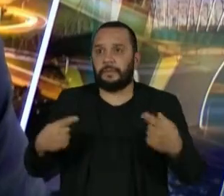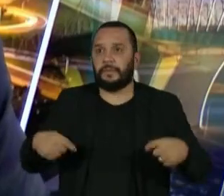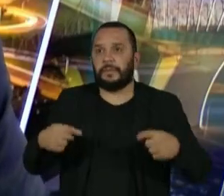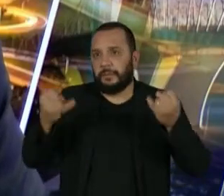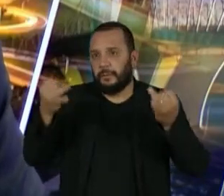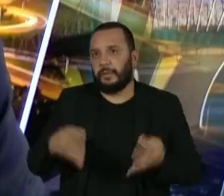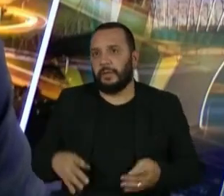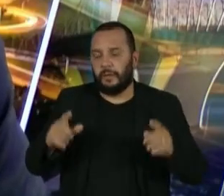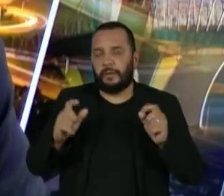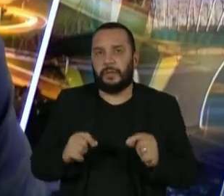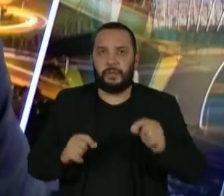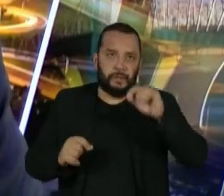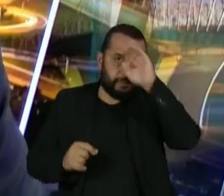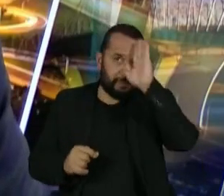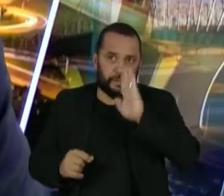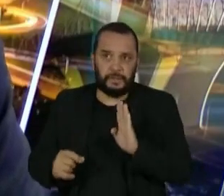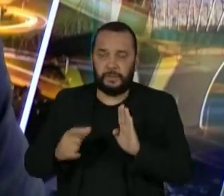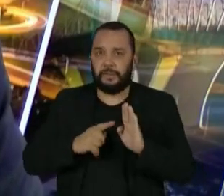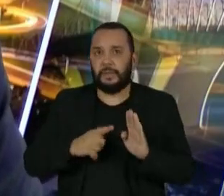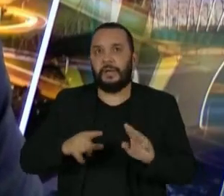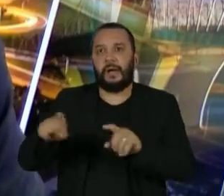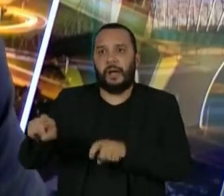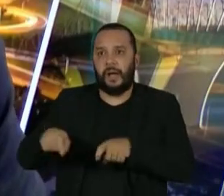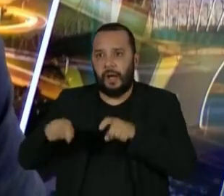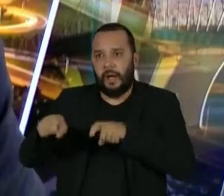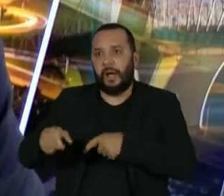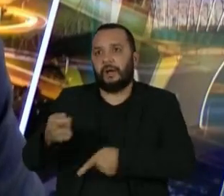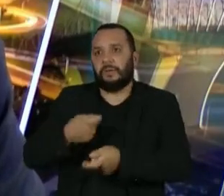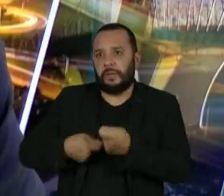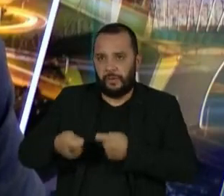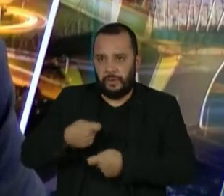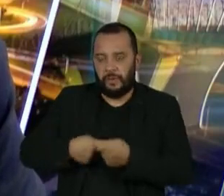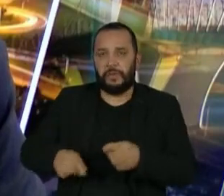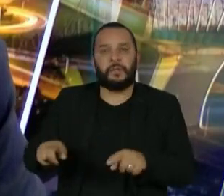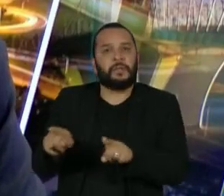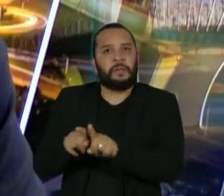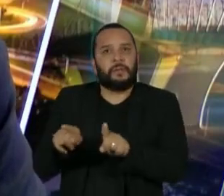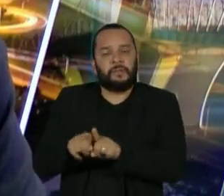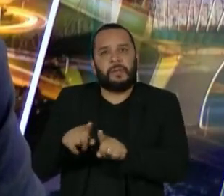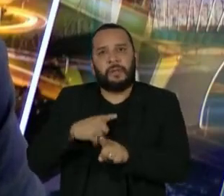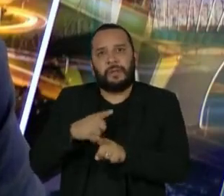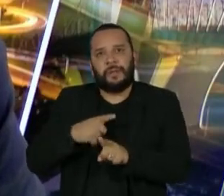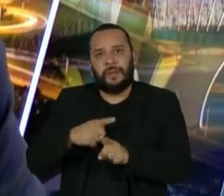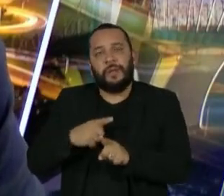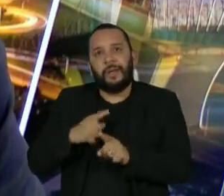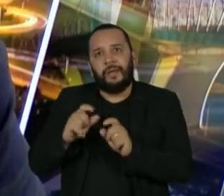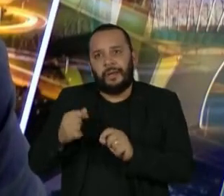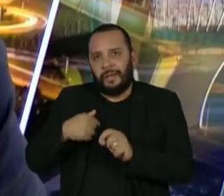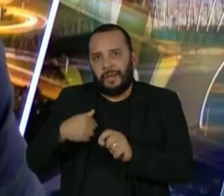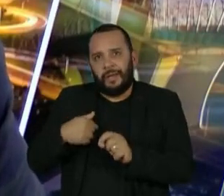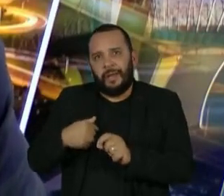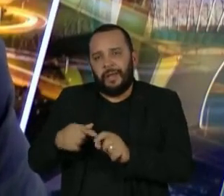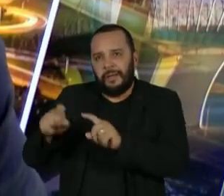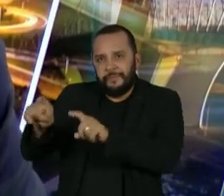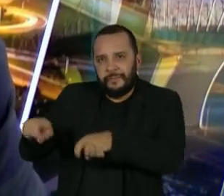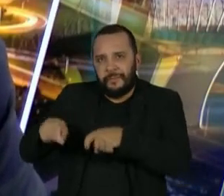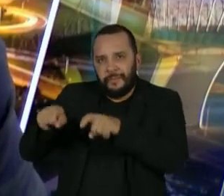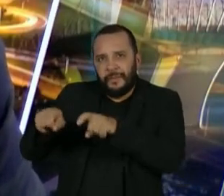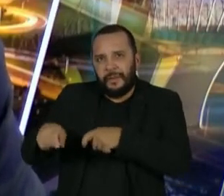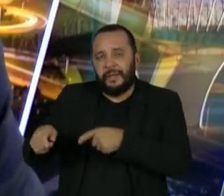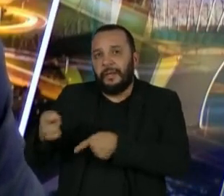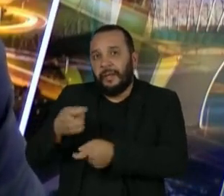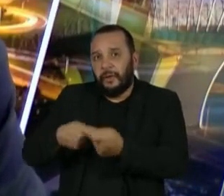tem um agronegócio e tem a produção de agronegócio que possui